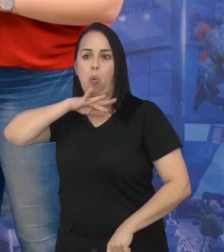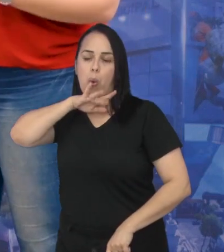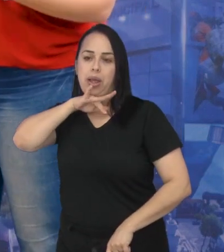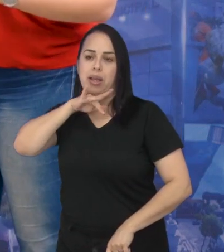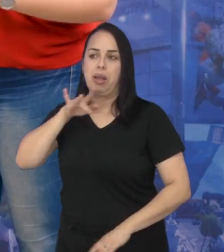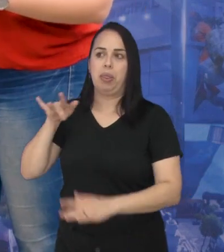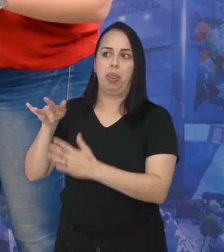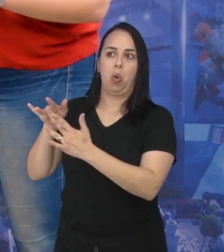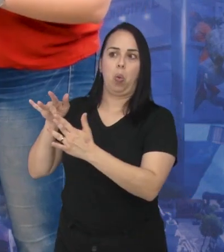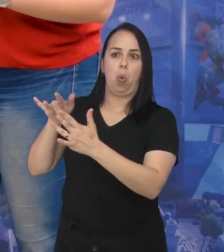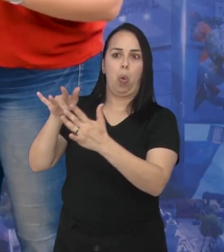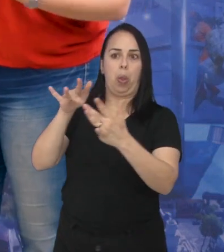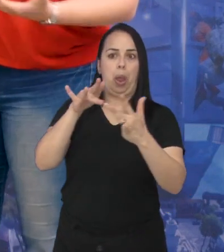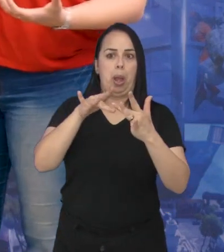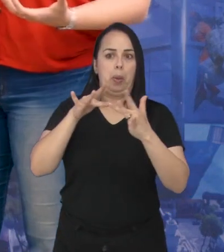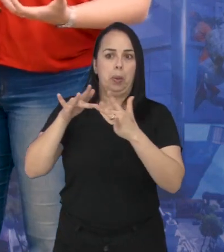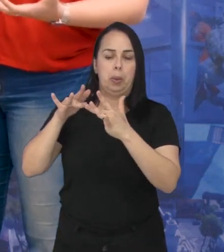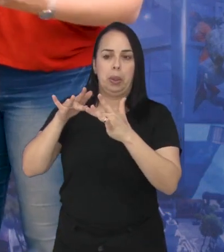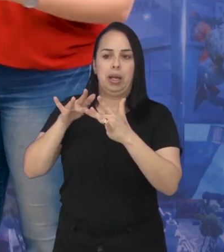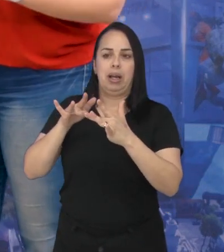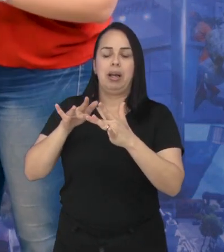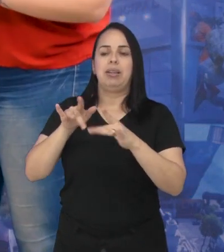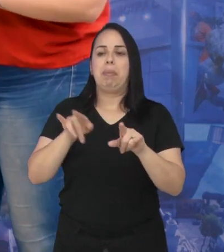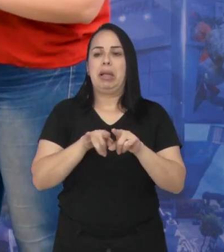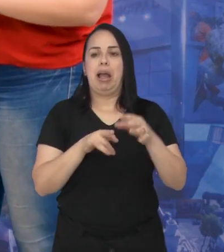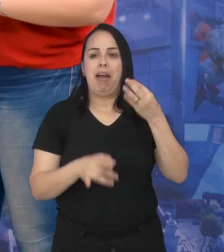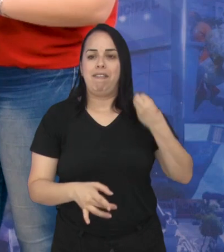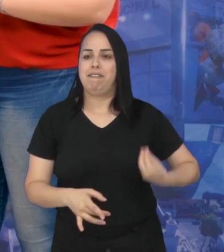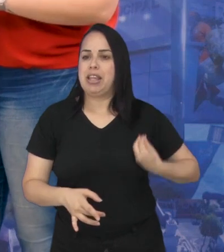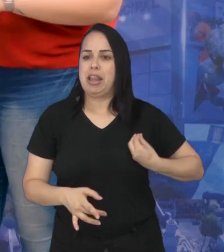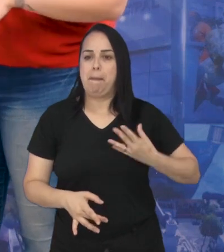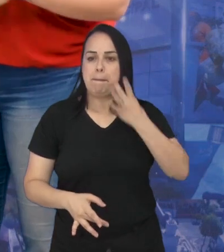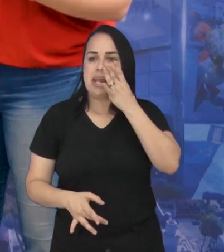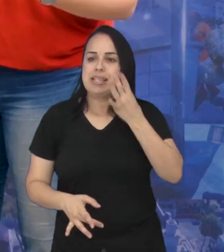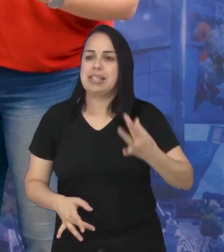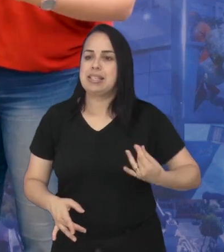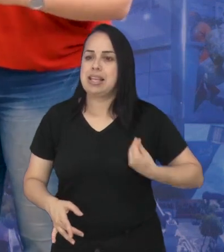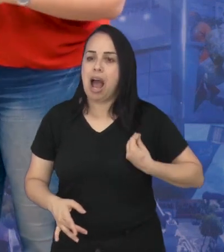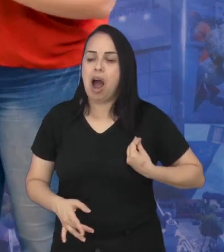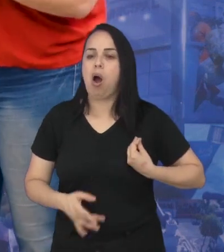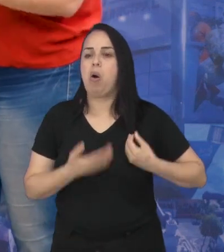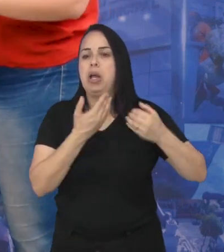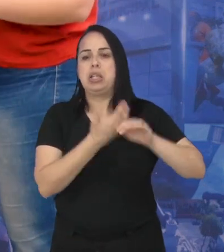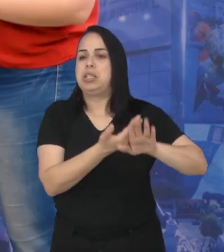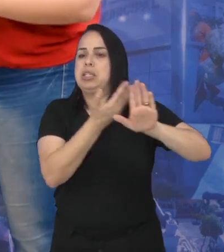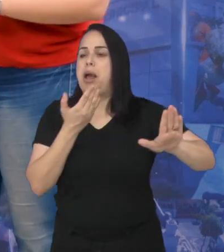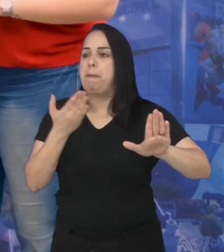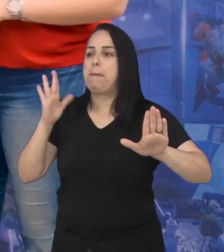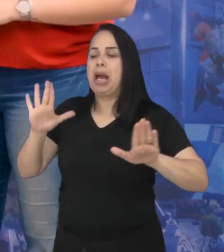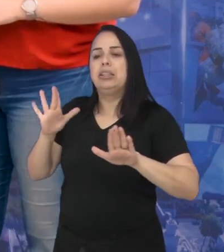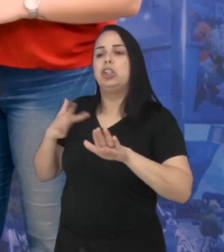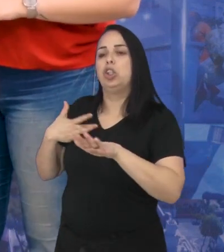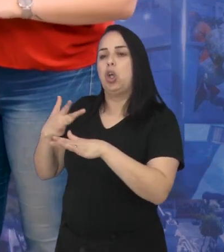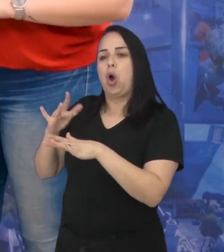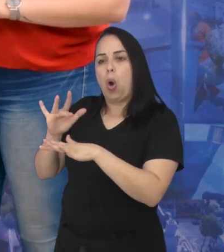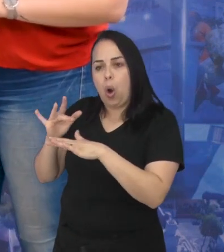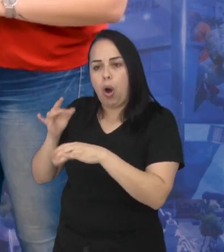Até essa grande conexão que a gente sente nas redes sociais acaba desconectando a gente da vida real, das pessoas que estão perto.